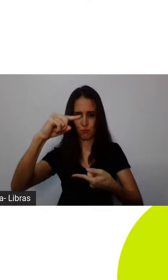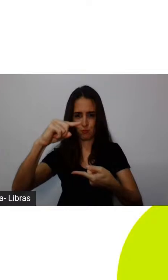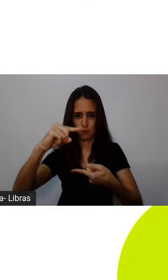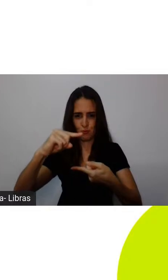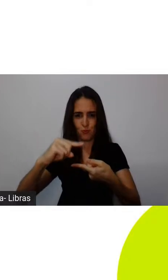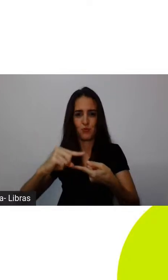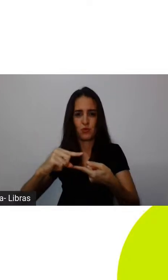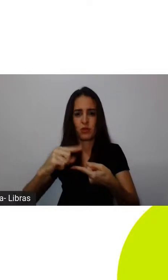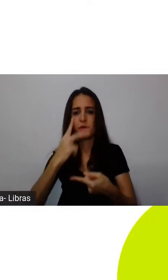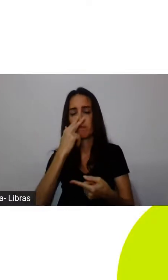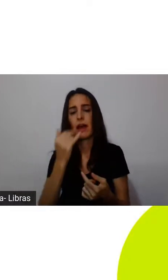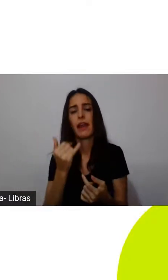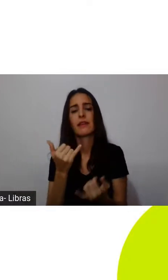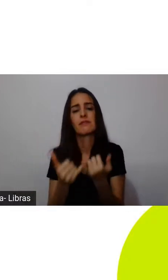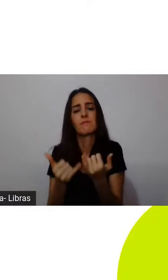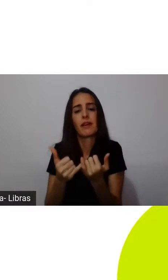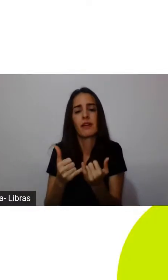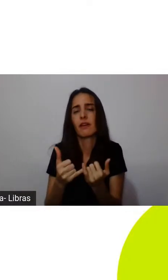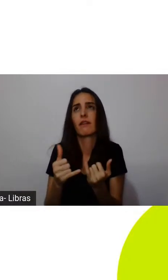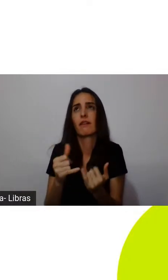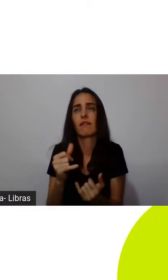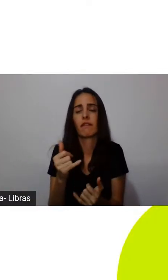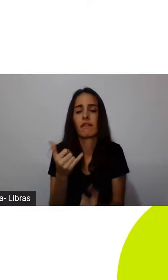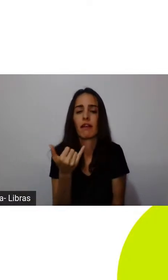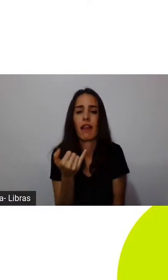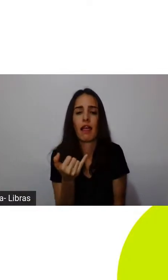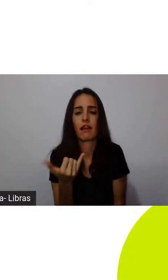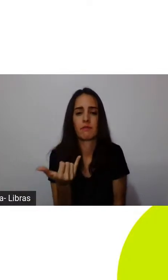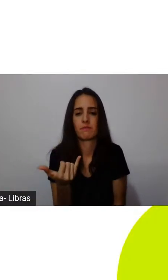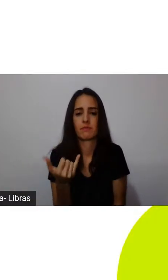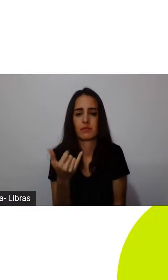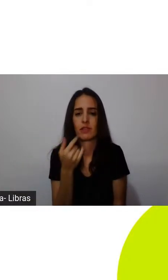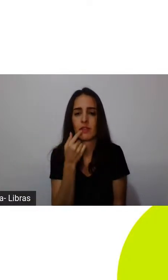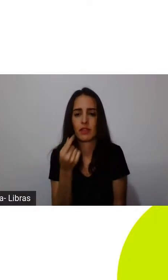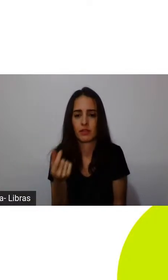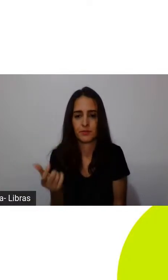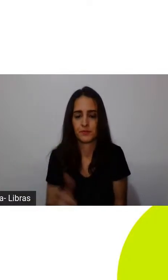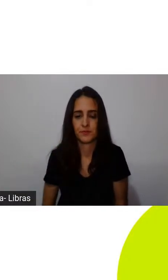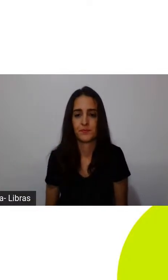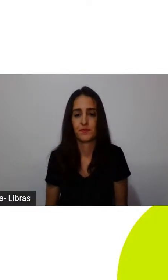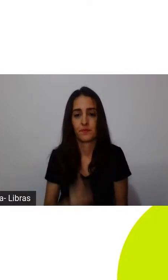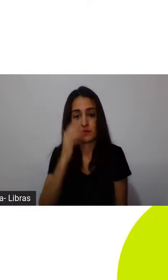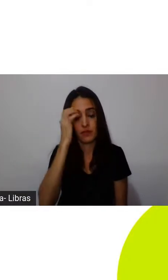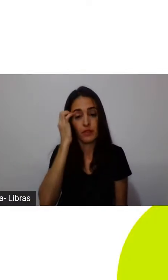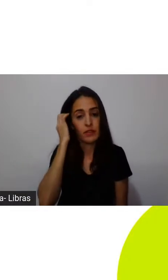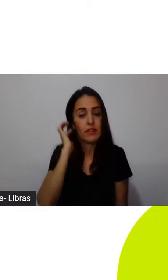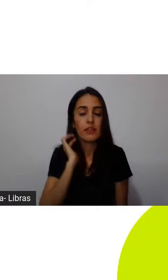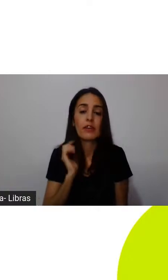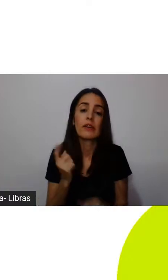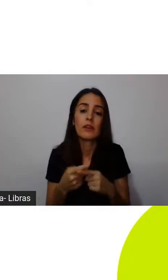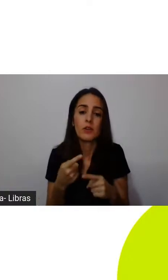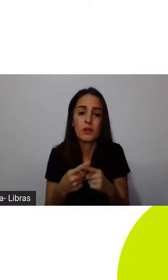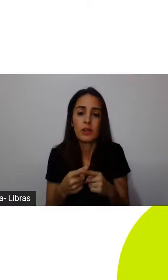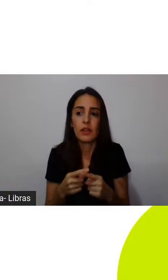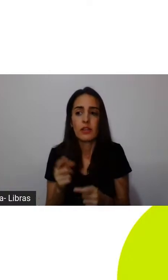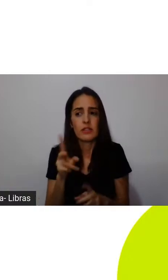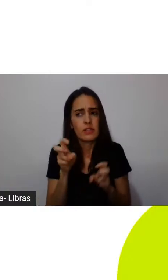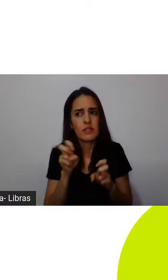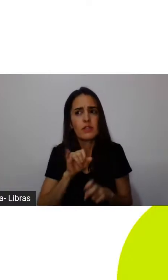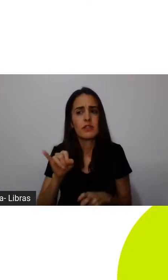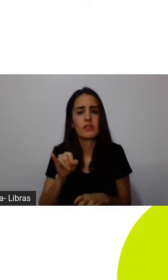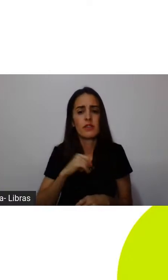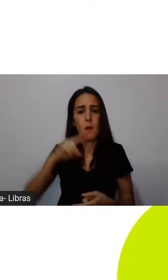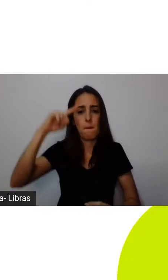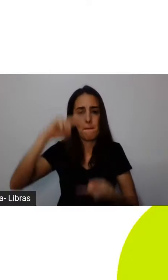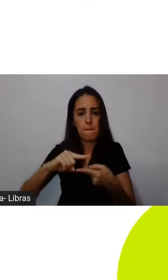diminuído de tamanho? Uma questão é o meio ambiente, nós usaríamos muito menos recursos e faríamos muito menos